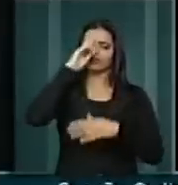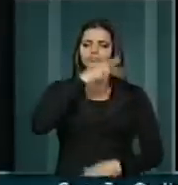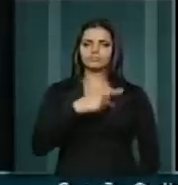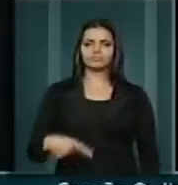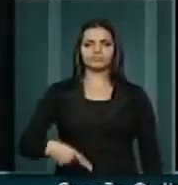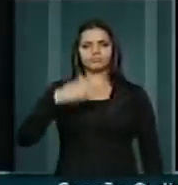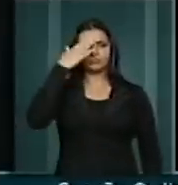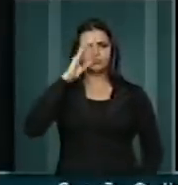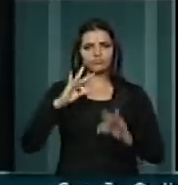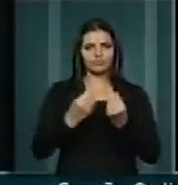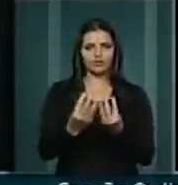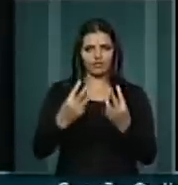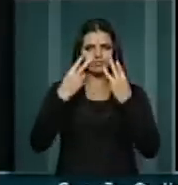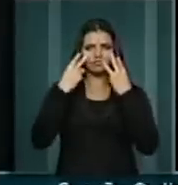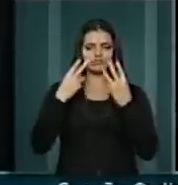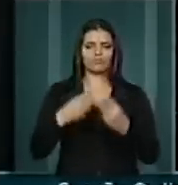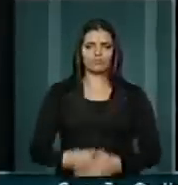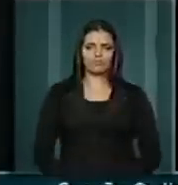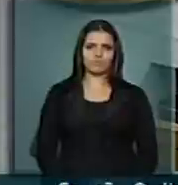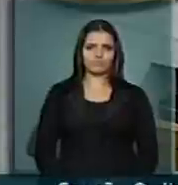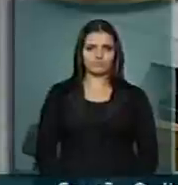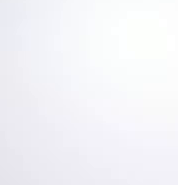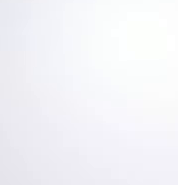presidente, muito obrigado a todos pela...